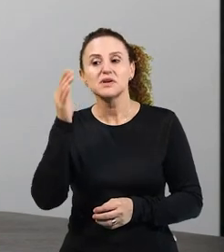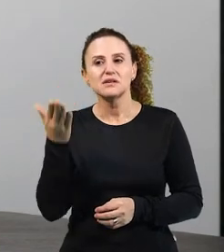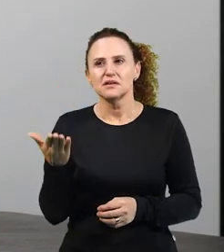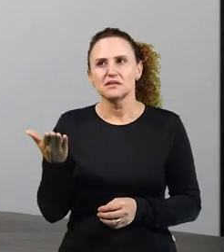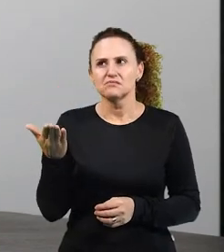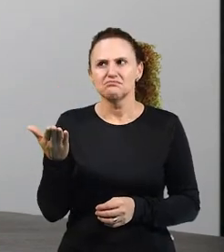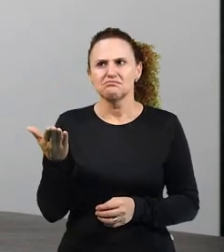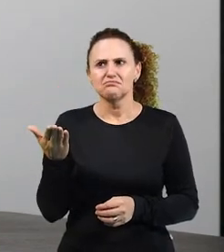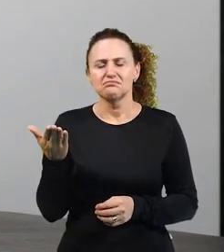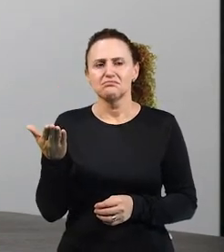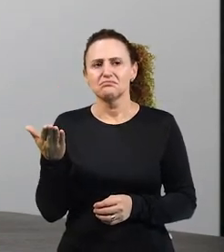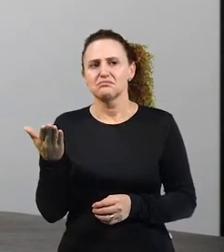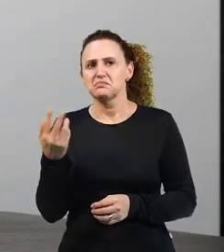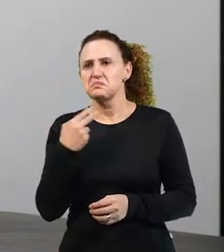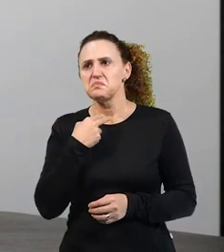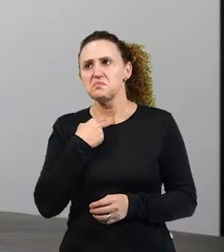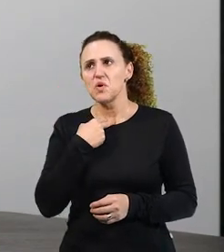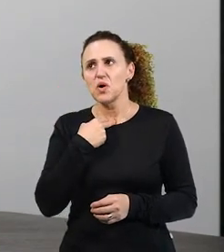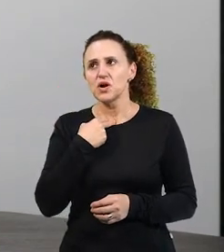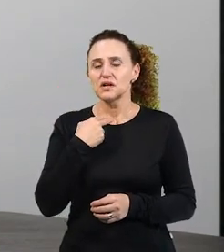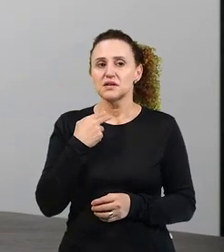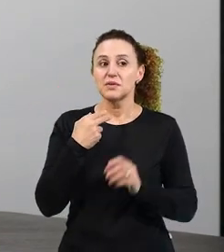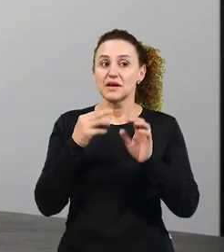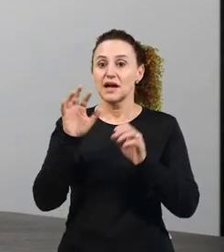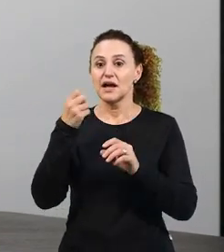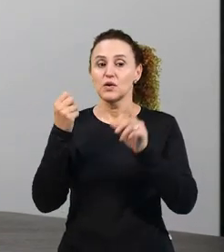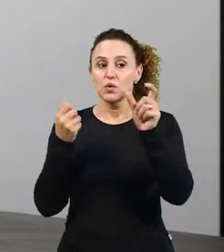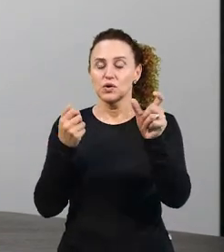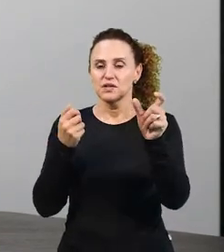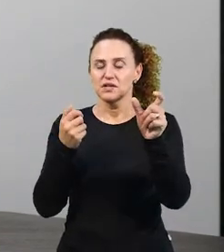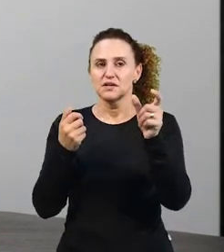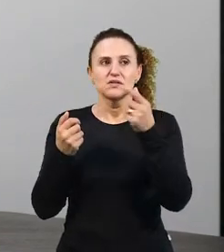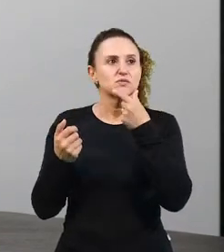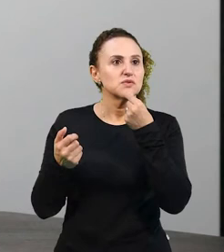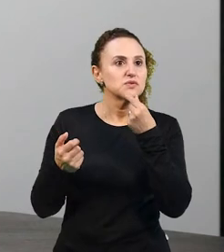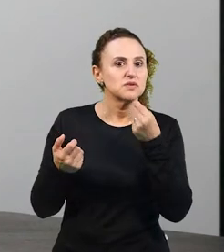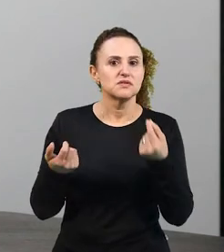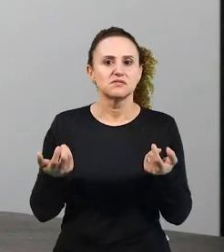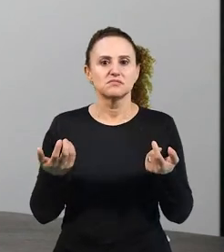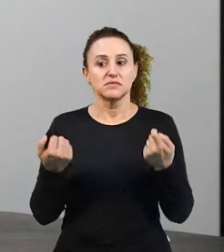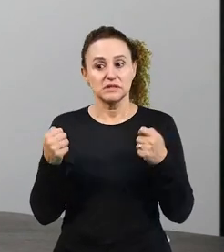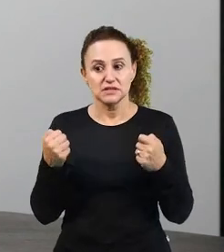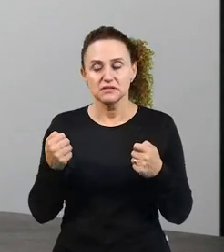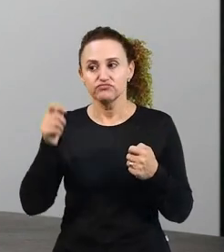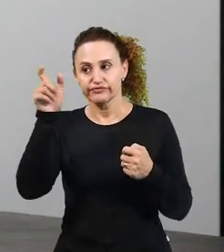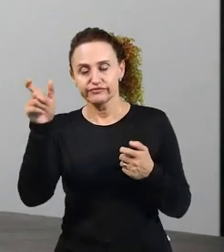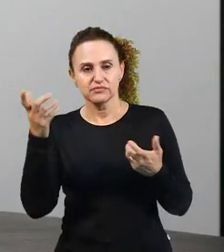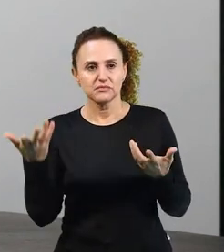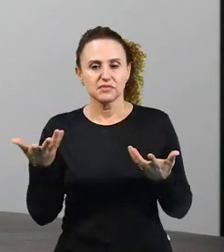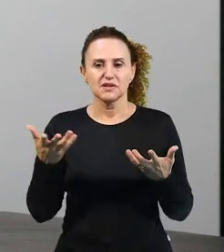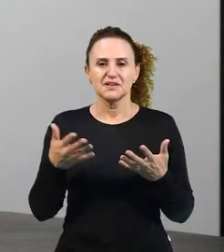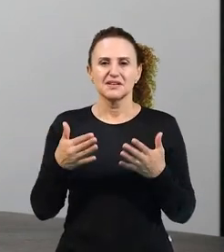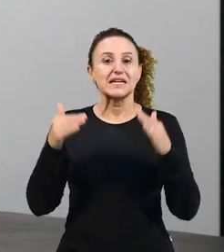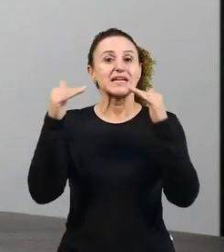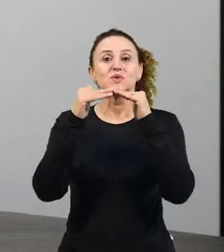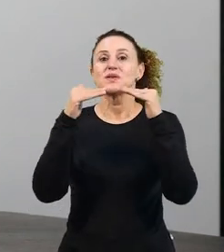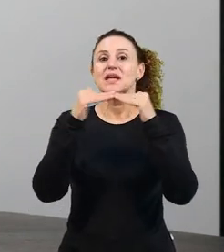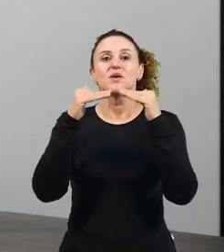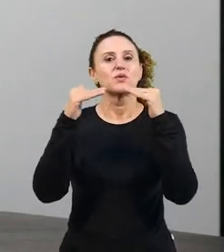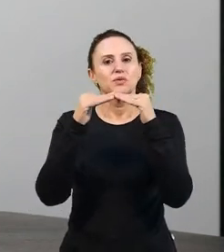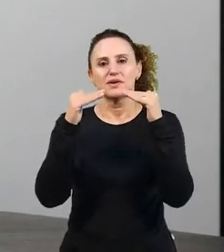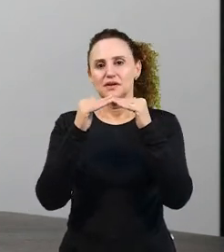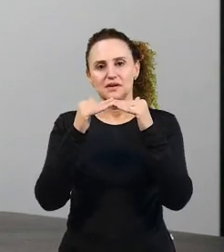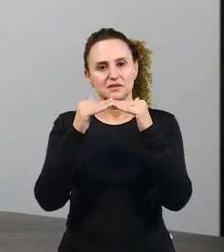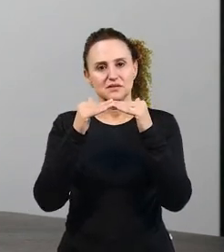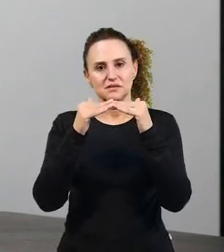você não pode pegar uma outra no masculino, tem que estar no feminino, né? Porque, senão, não tem concordância.